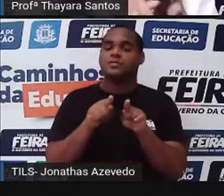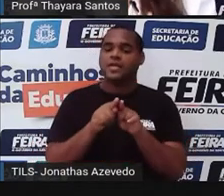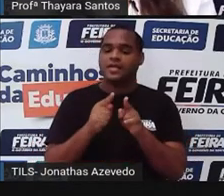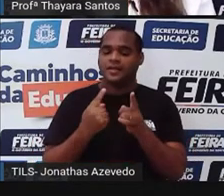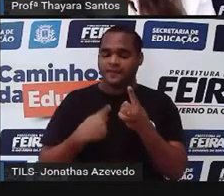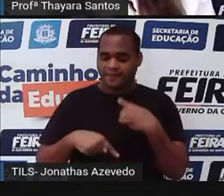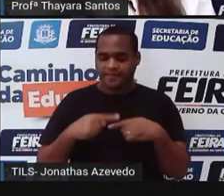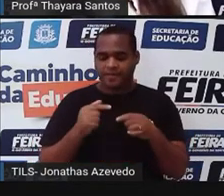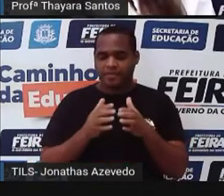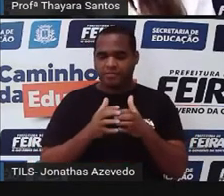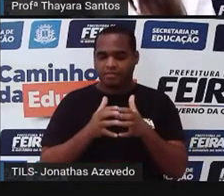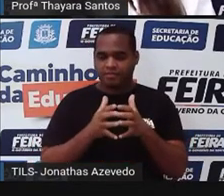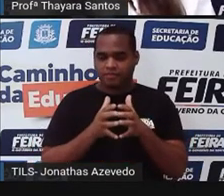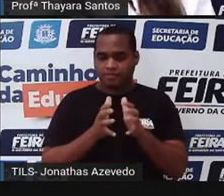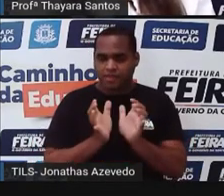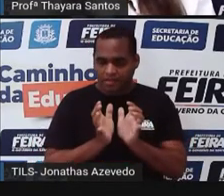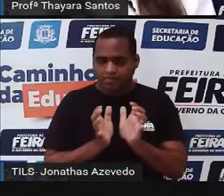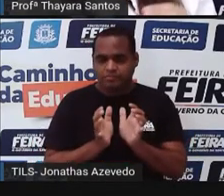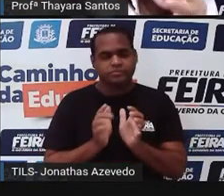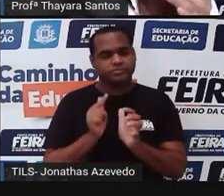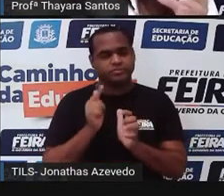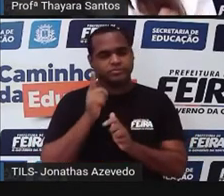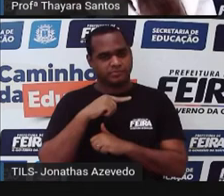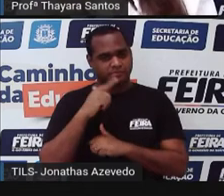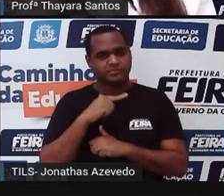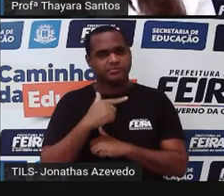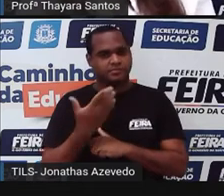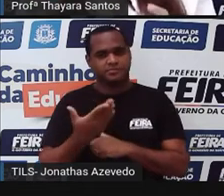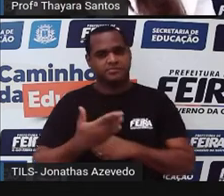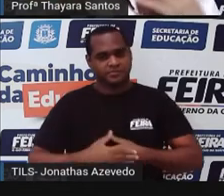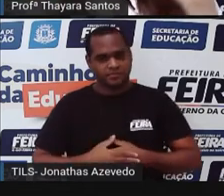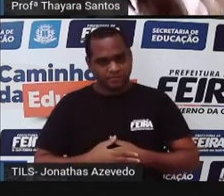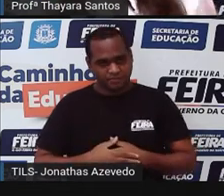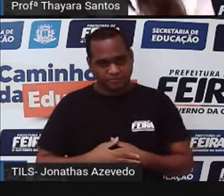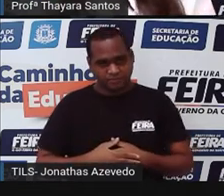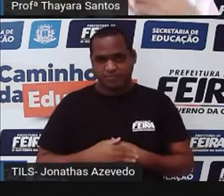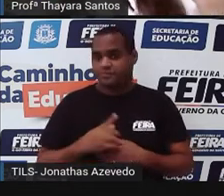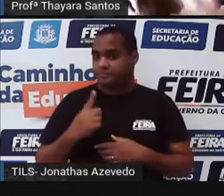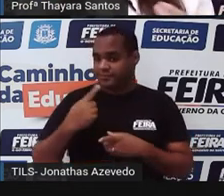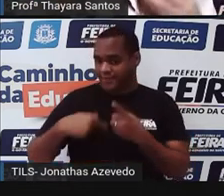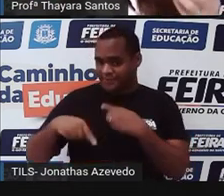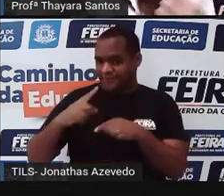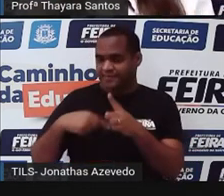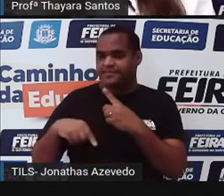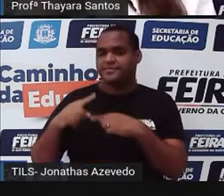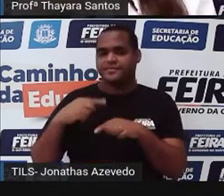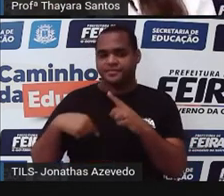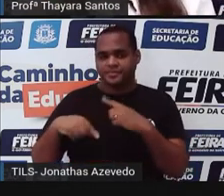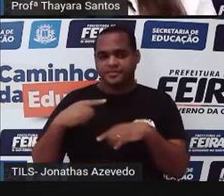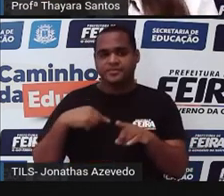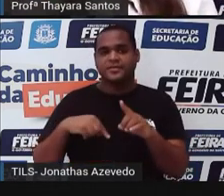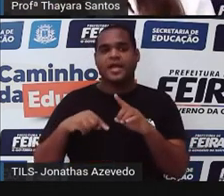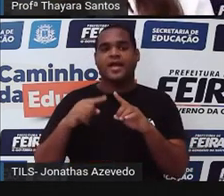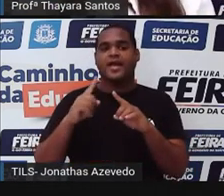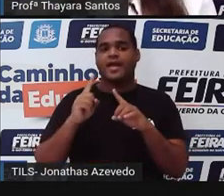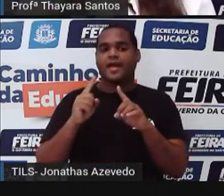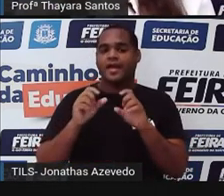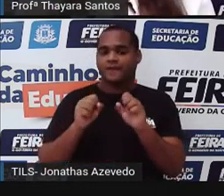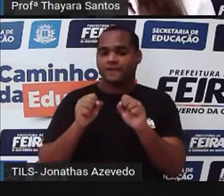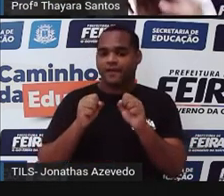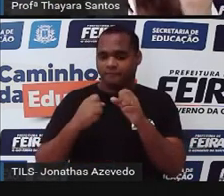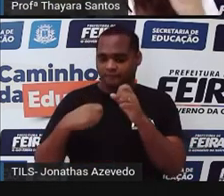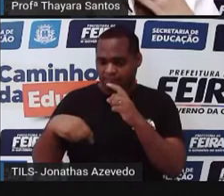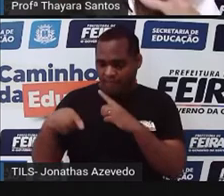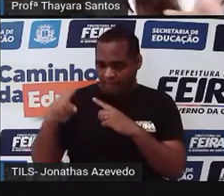aberto. Isso quer dizer que o fluido que circula ali dentro dele, ele vai e não